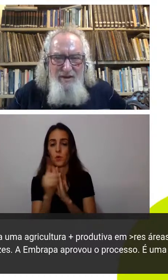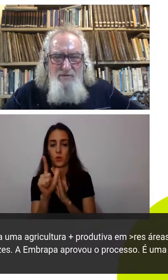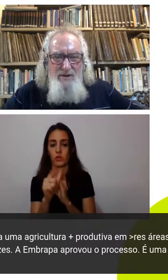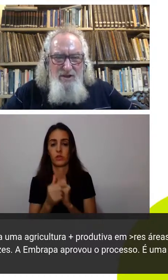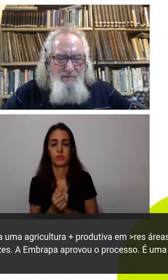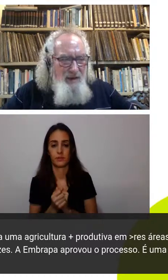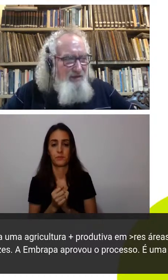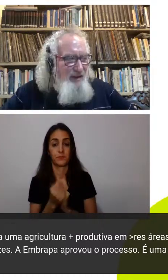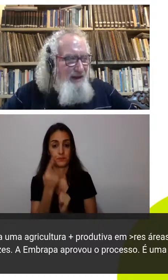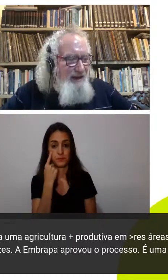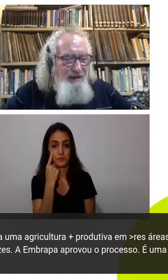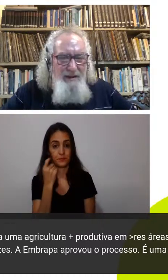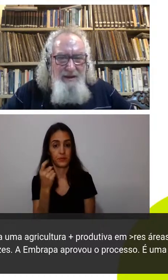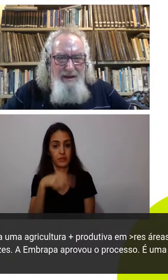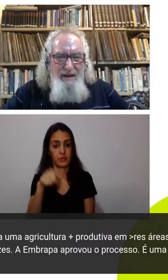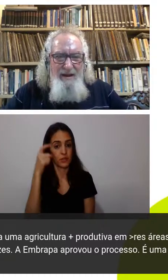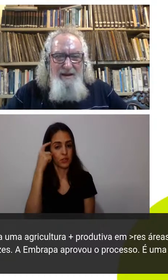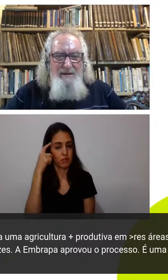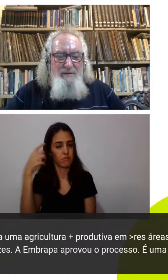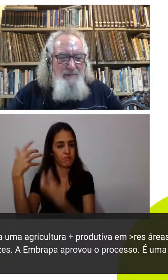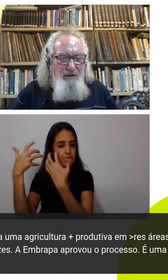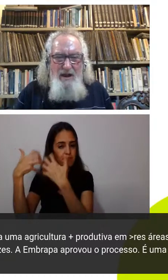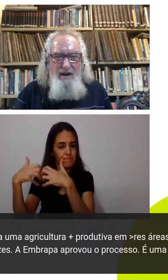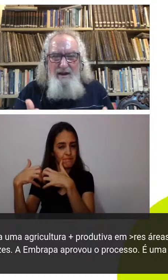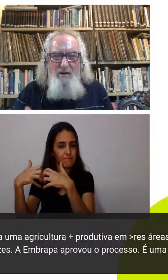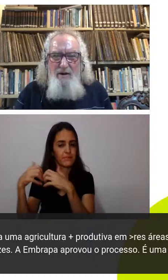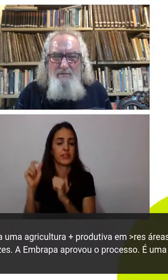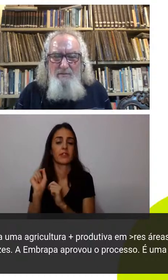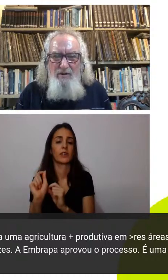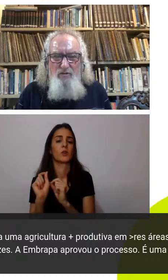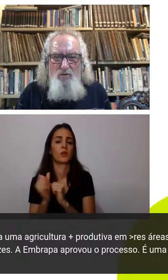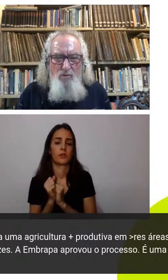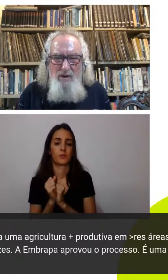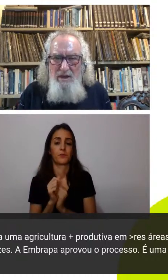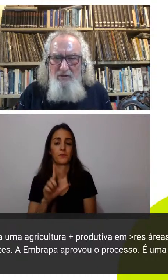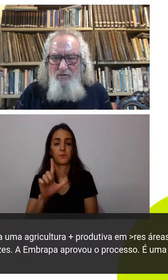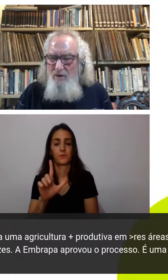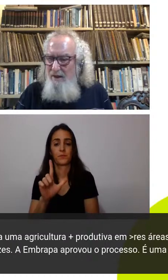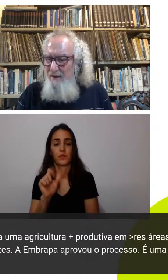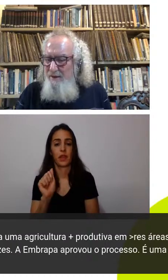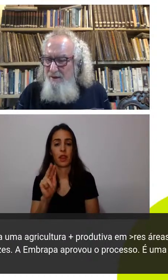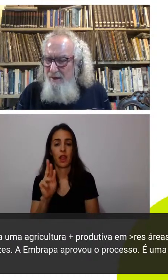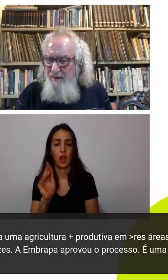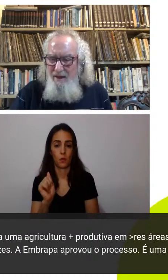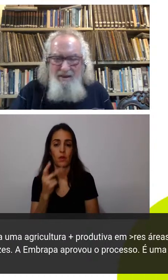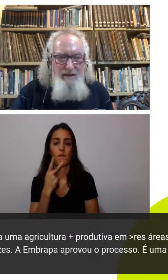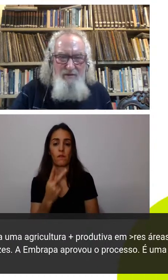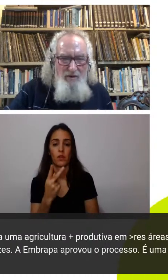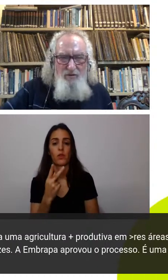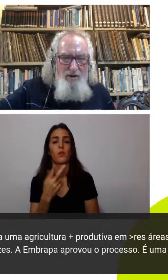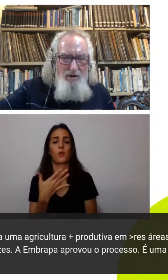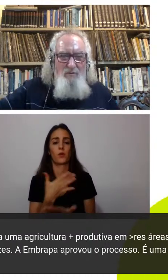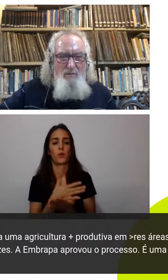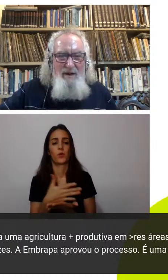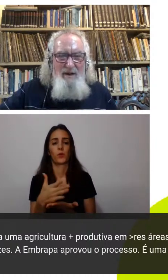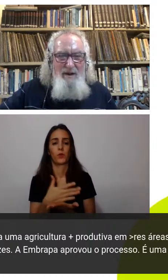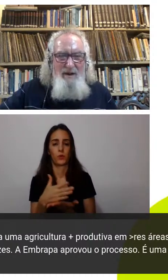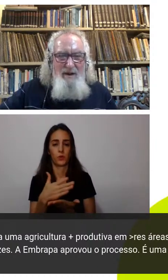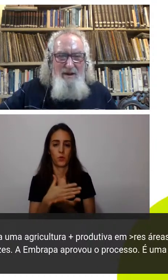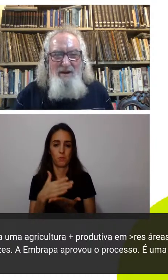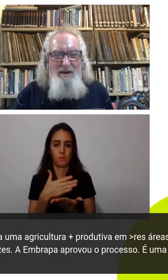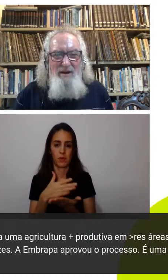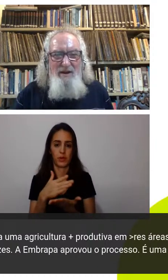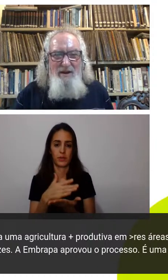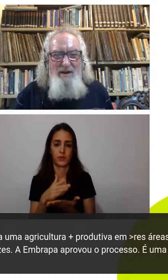interessante para a gente pensar né a Laura mencionou no início né até que veio a história do